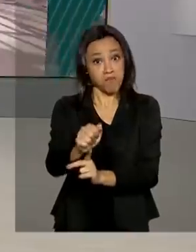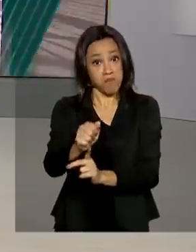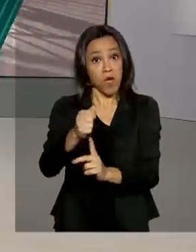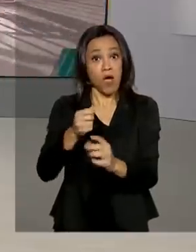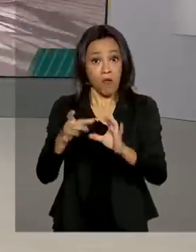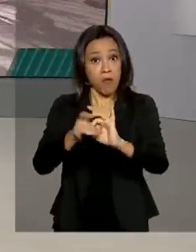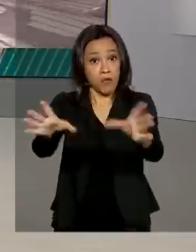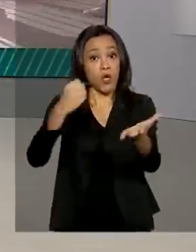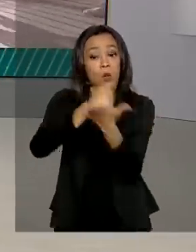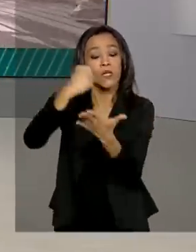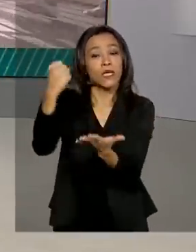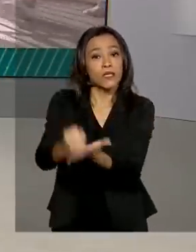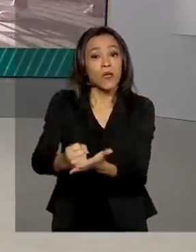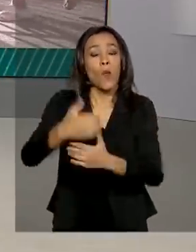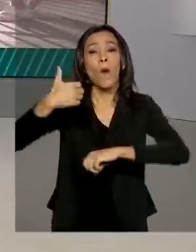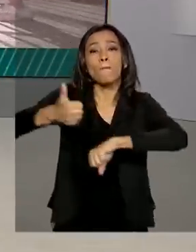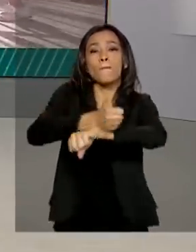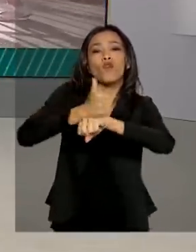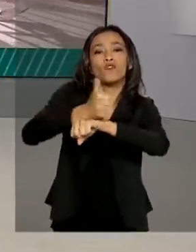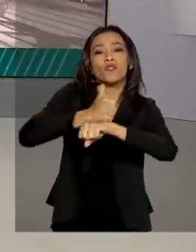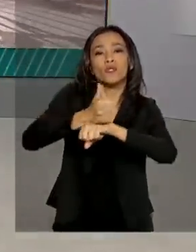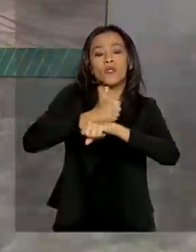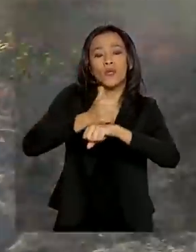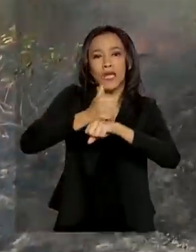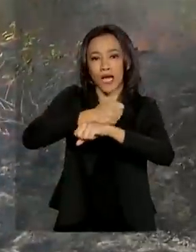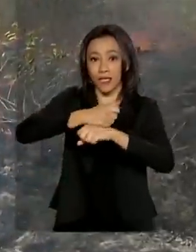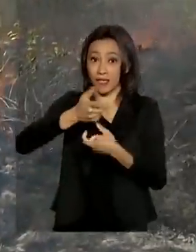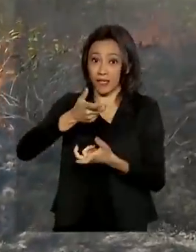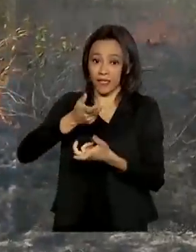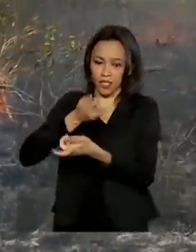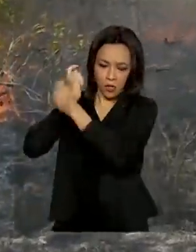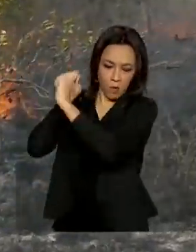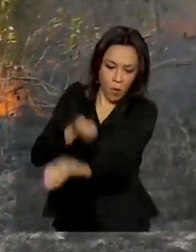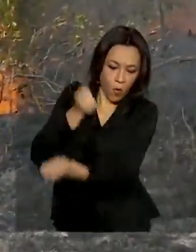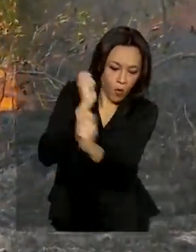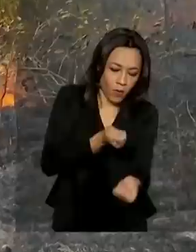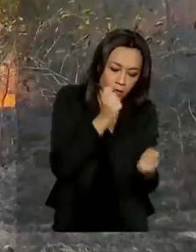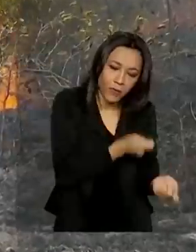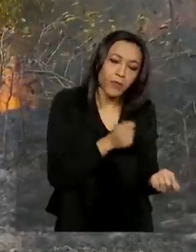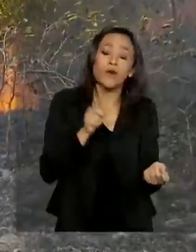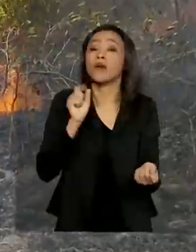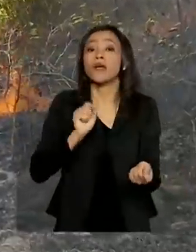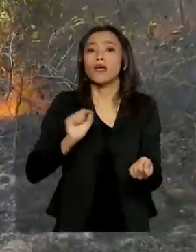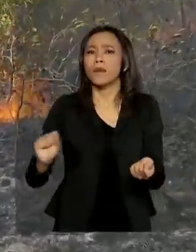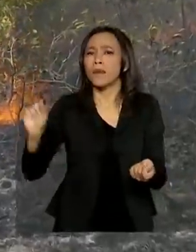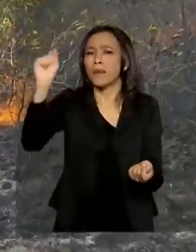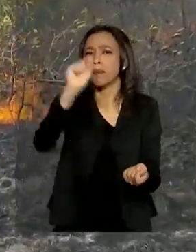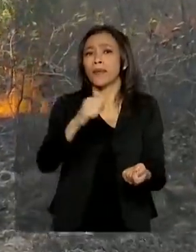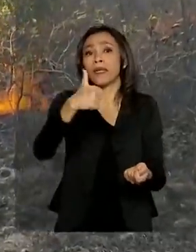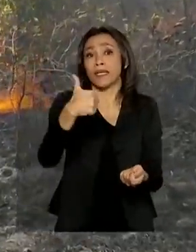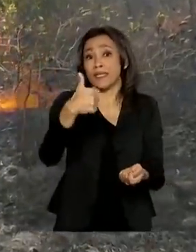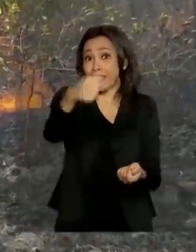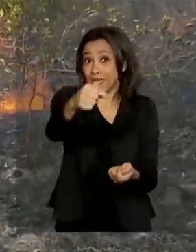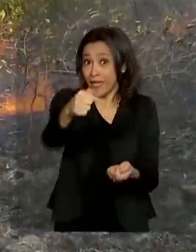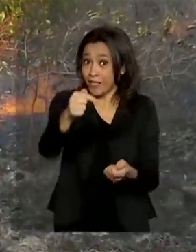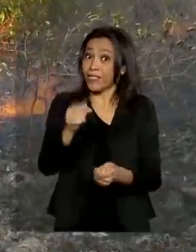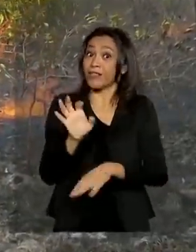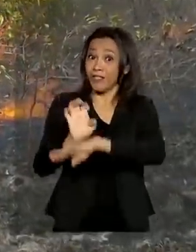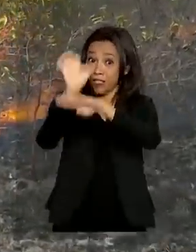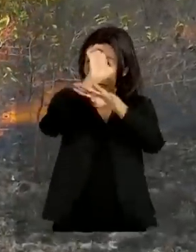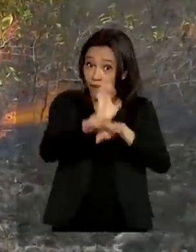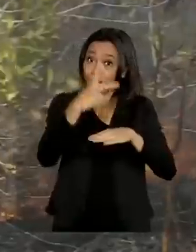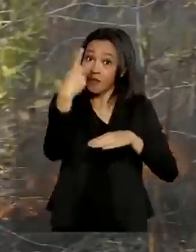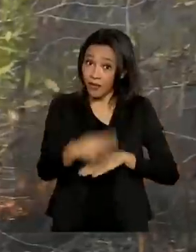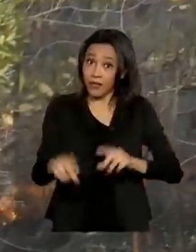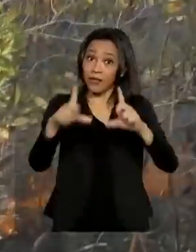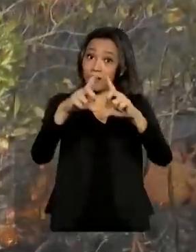temporários para prevenção e combate a incêndios florestais em municípios de 17 estados e no Distrito Federal.